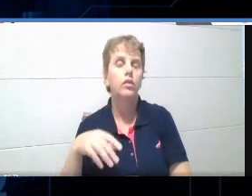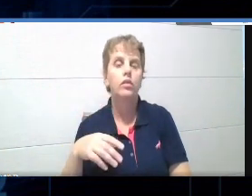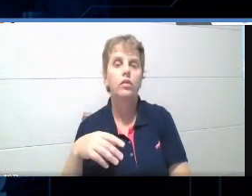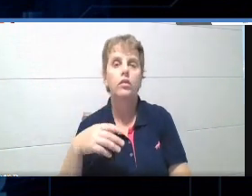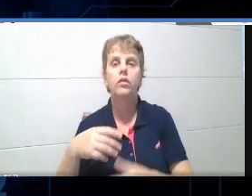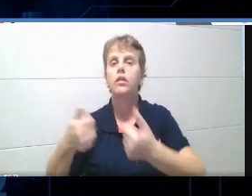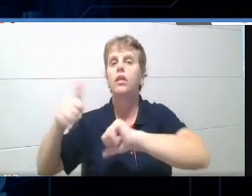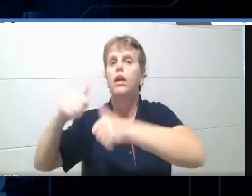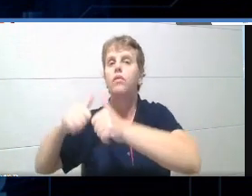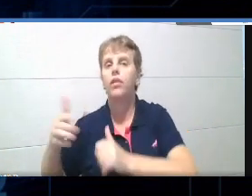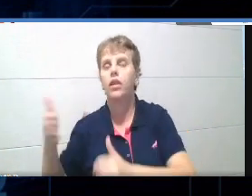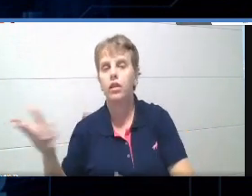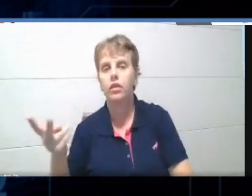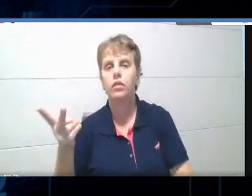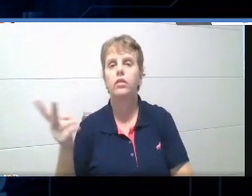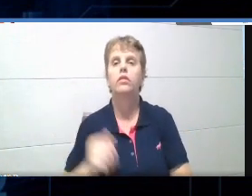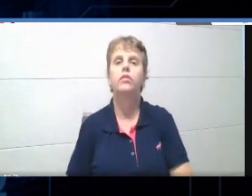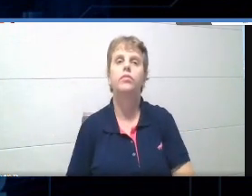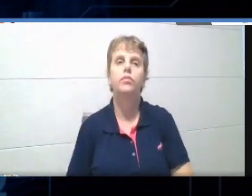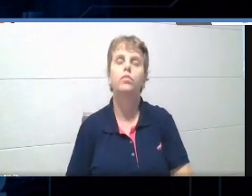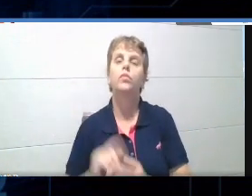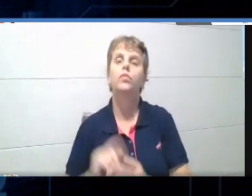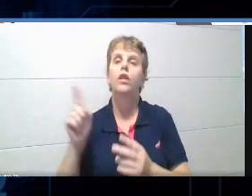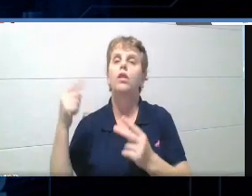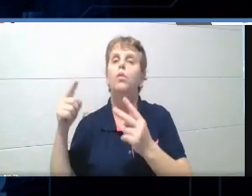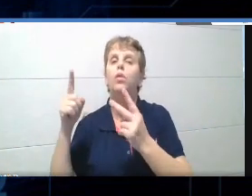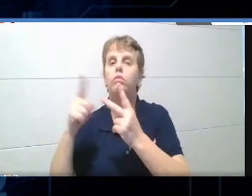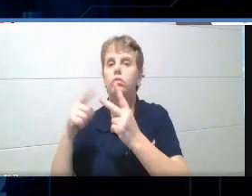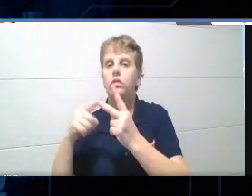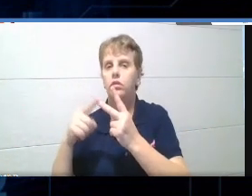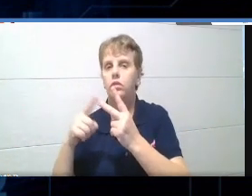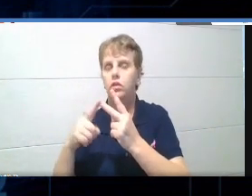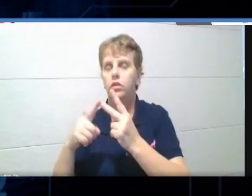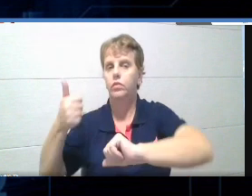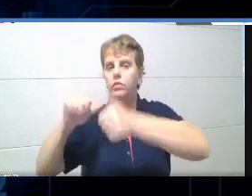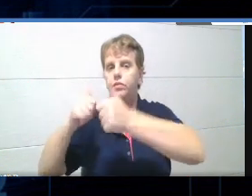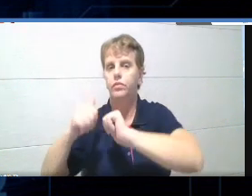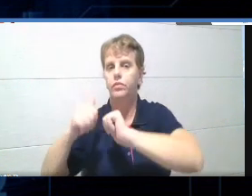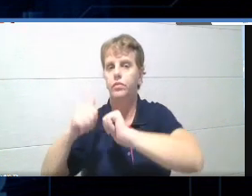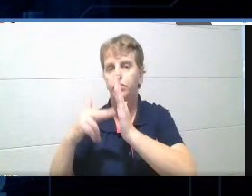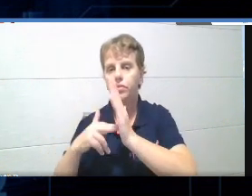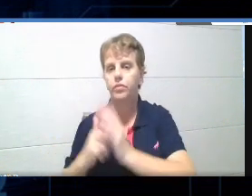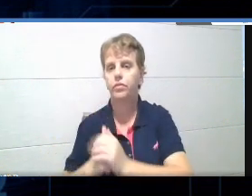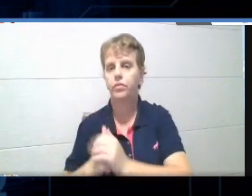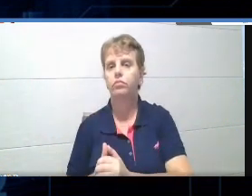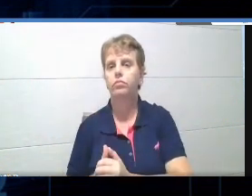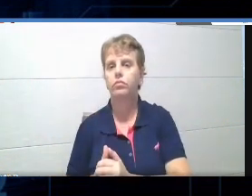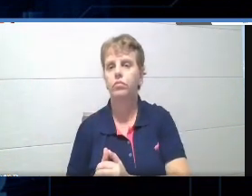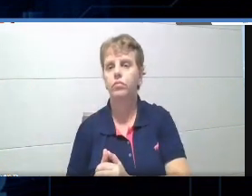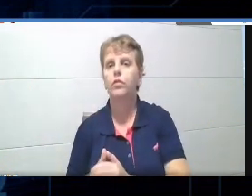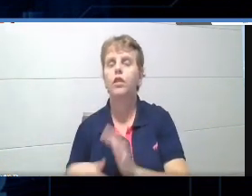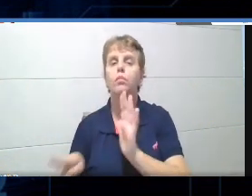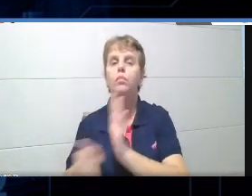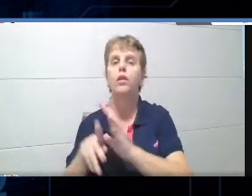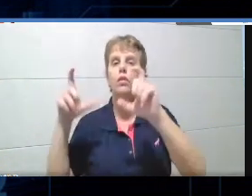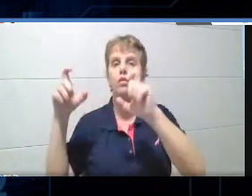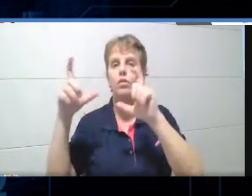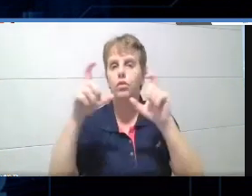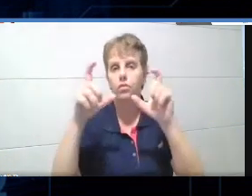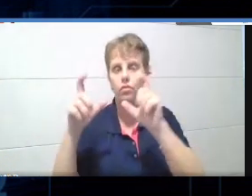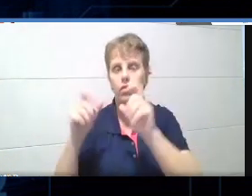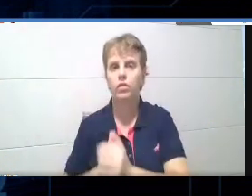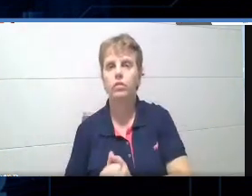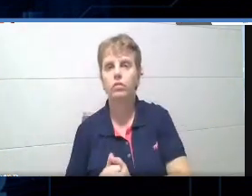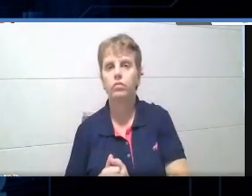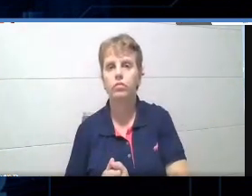análise, aqui um outro tipo de avaliação, gente, critérios, né, que eu pedi sobre o ensaio fotográfico, veja, eles tinham que